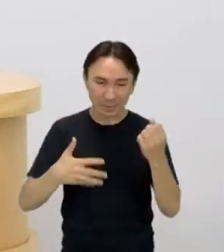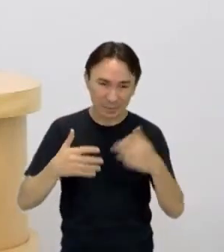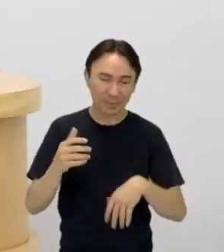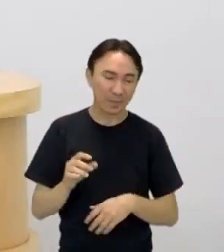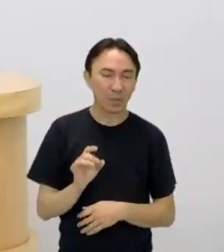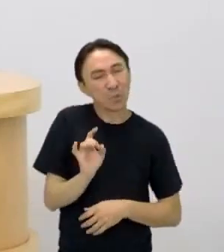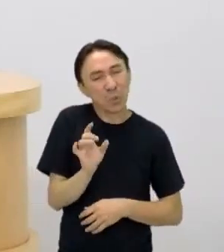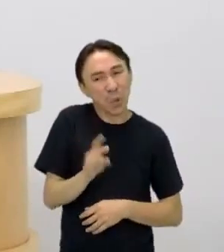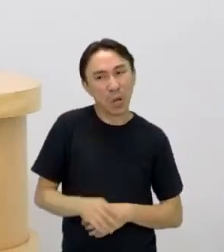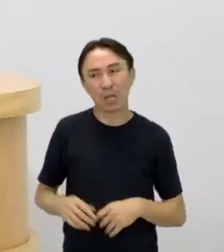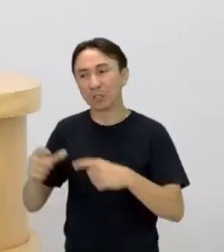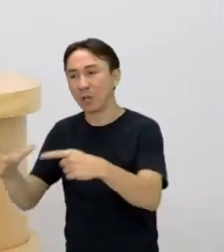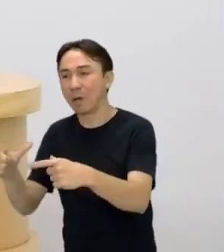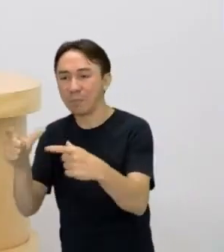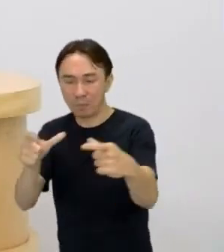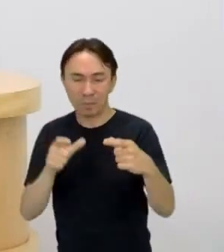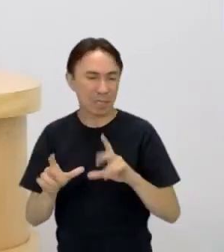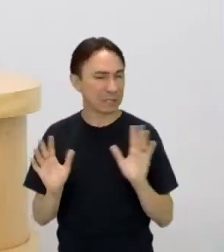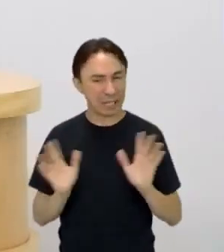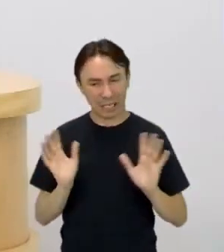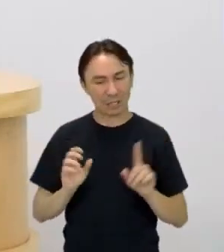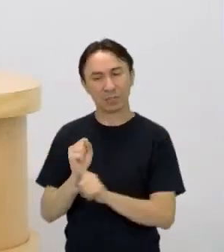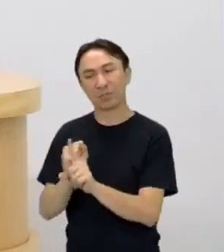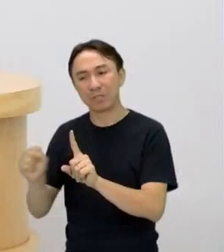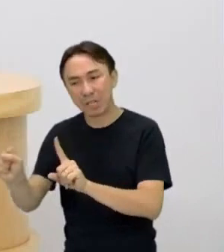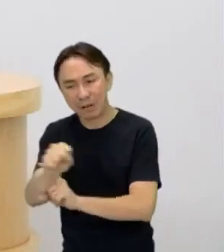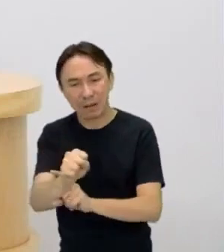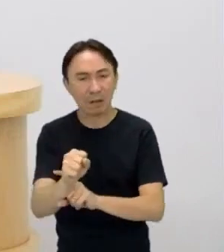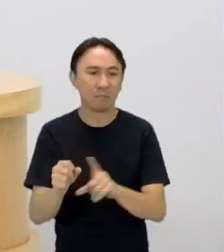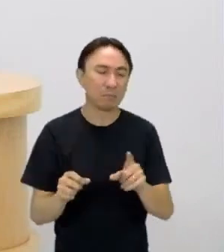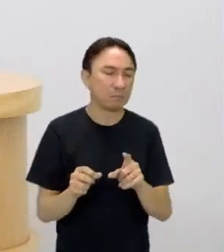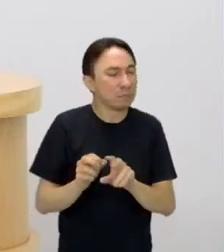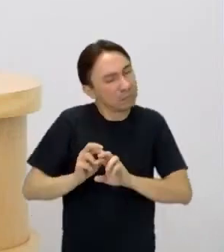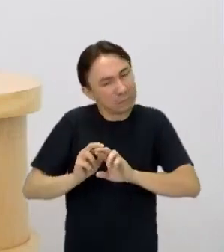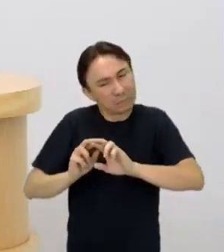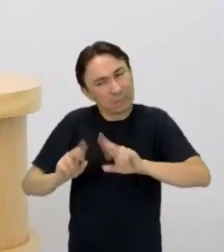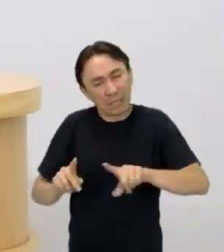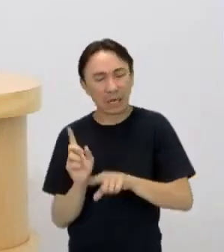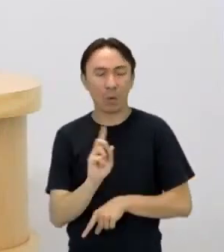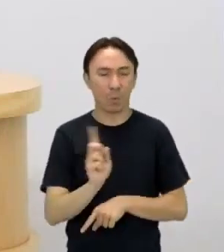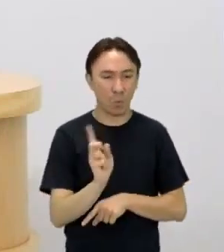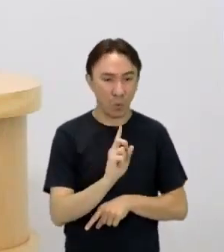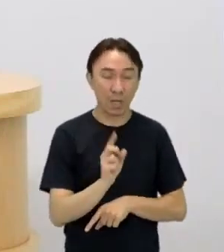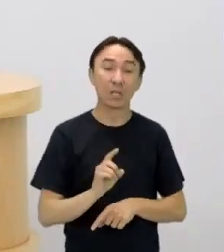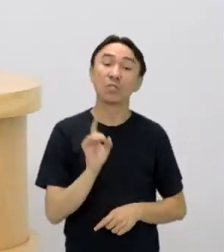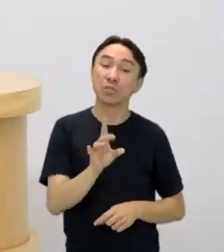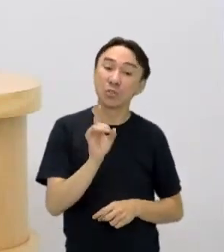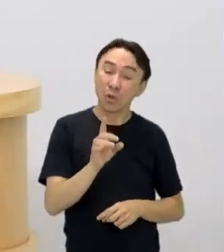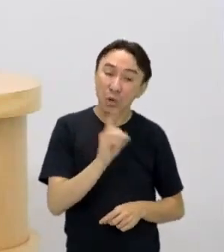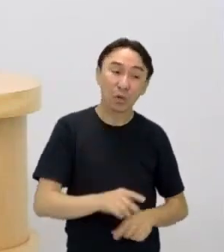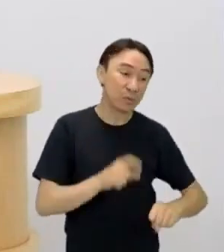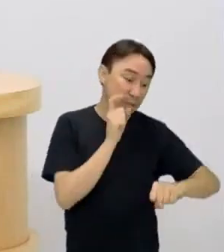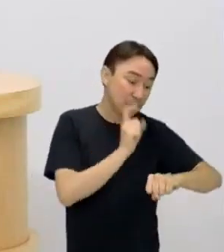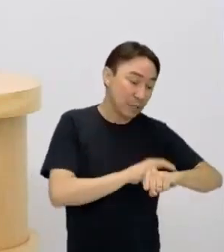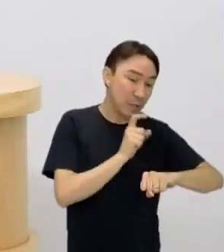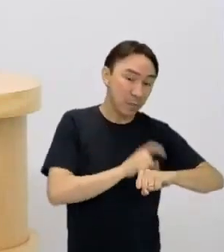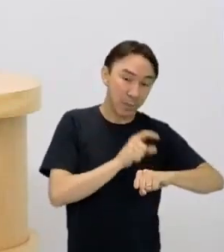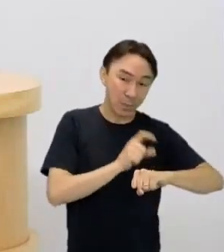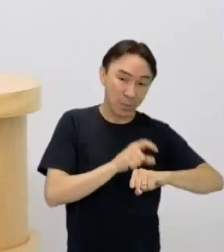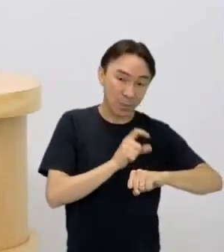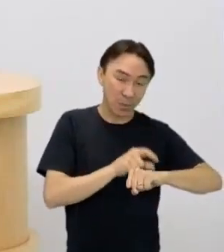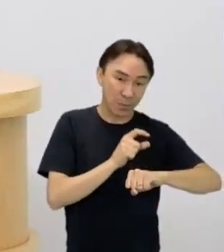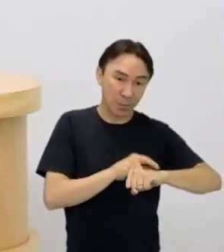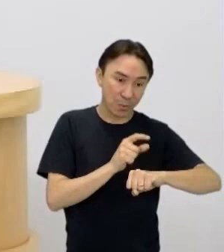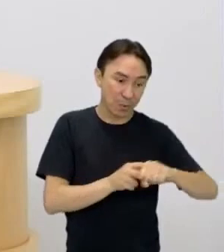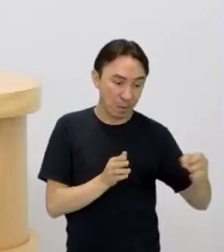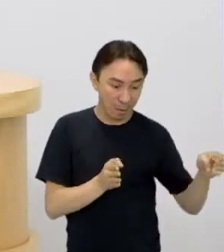geográficas, nem em questões sociais, que são as outras variedades que a gente trabalhou já há um pouco. A gente vai entrar agora em questões ligadas ao tempo,